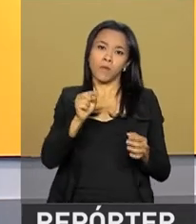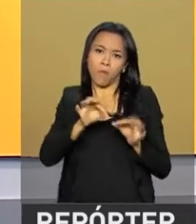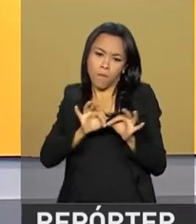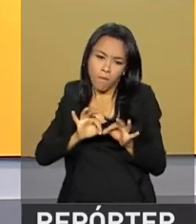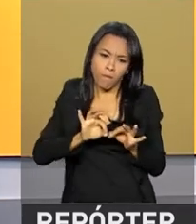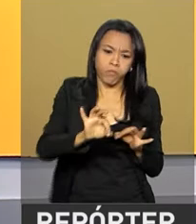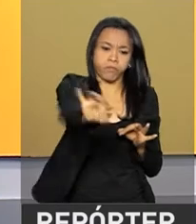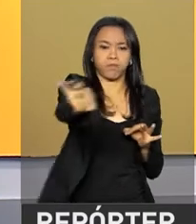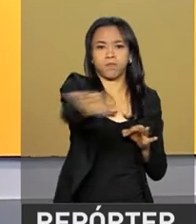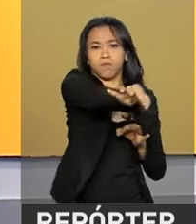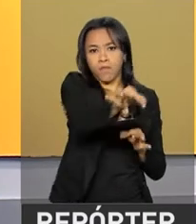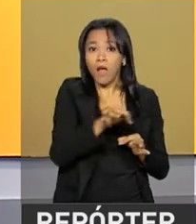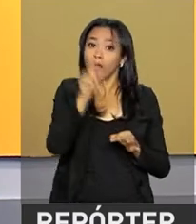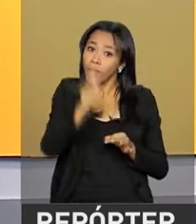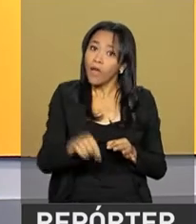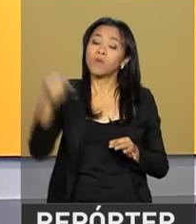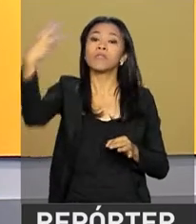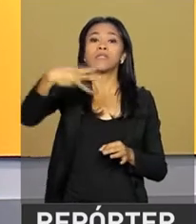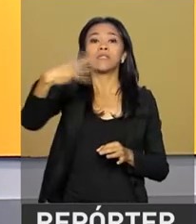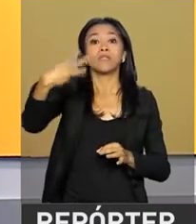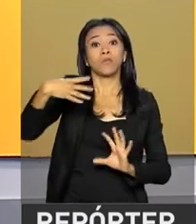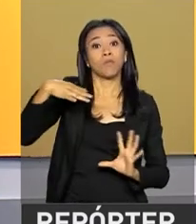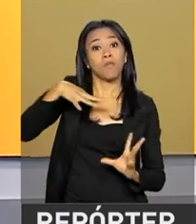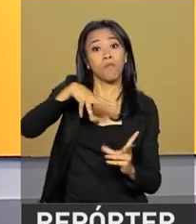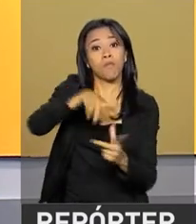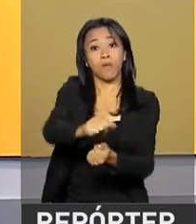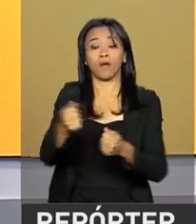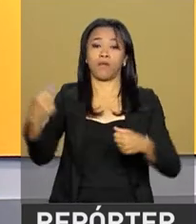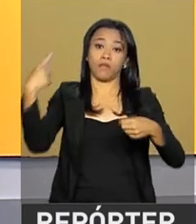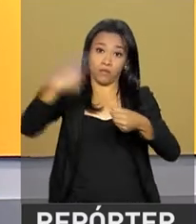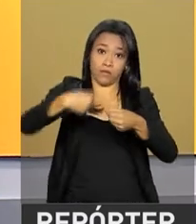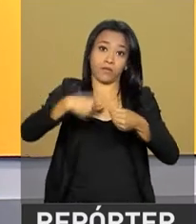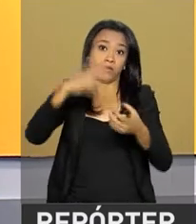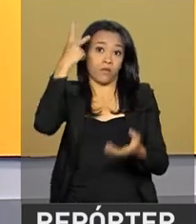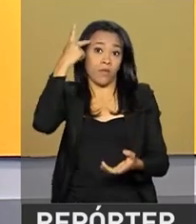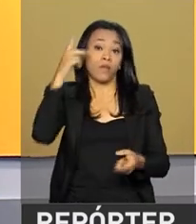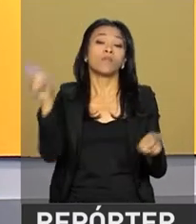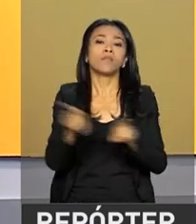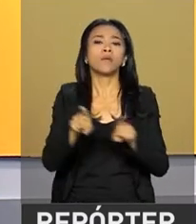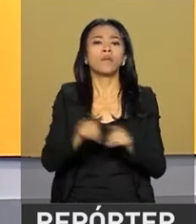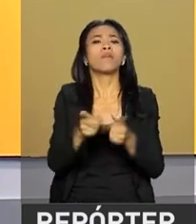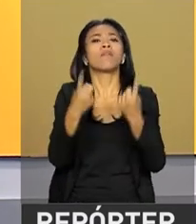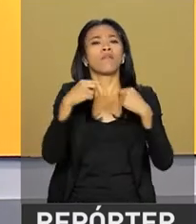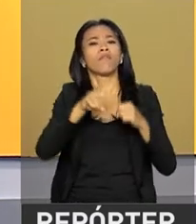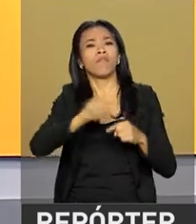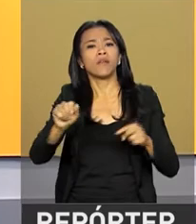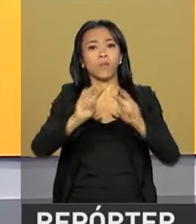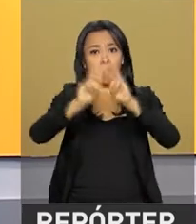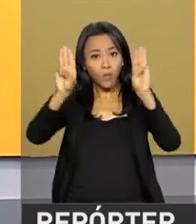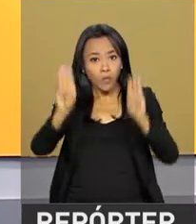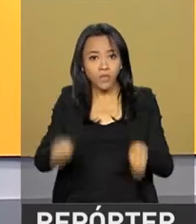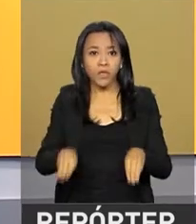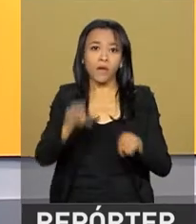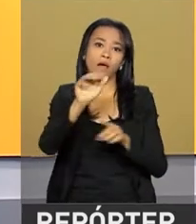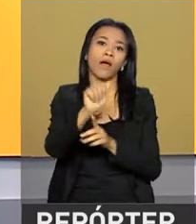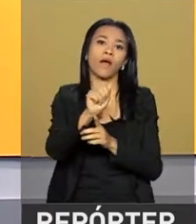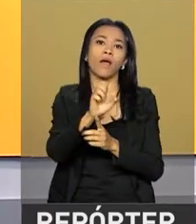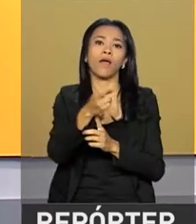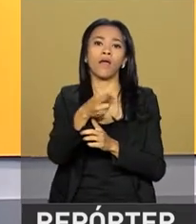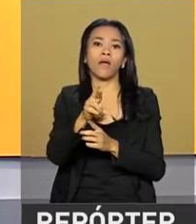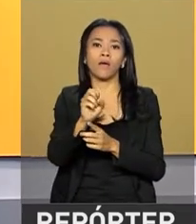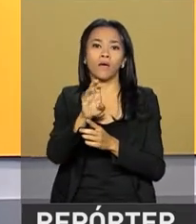o parque, que será o terceiro maior da cidade. Também deve ser instalado o Museu Aeroespacial no local.